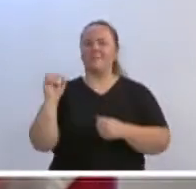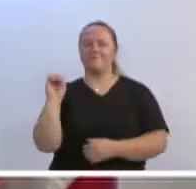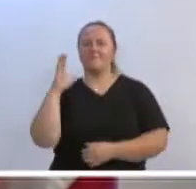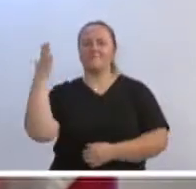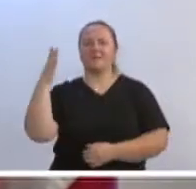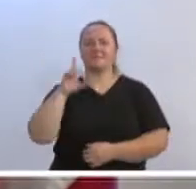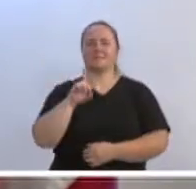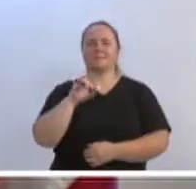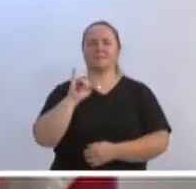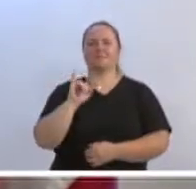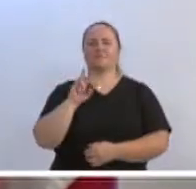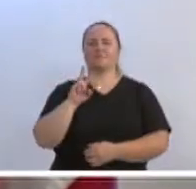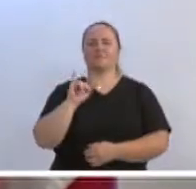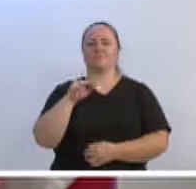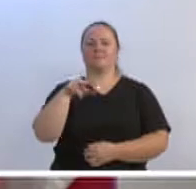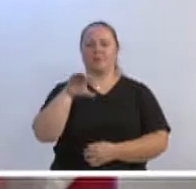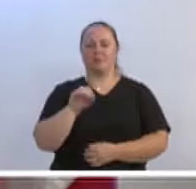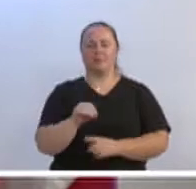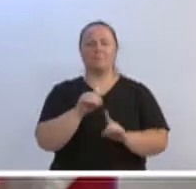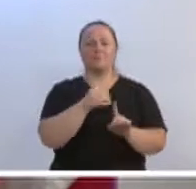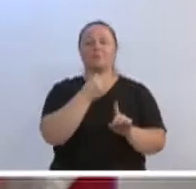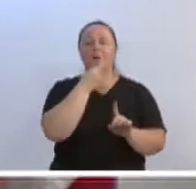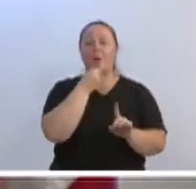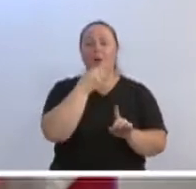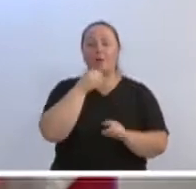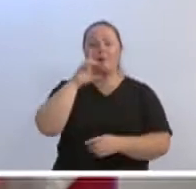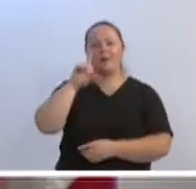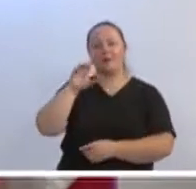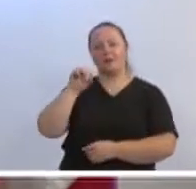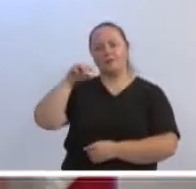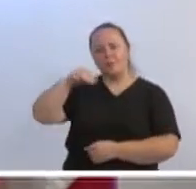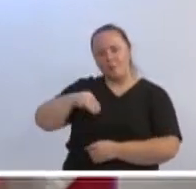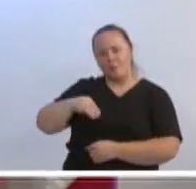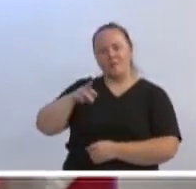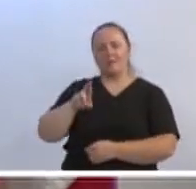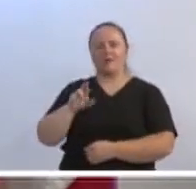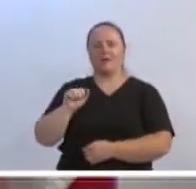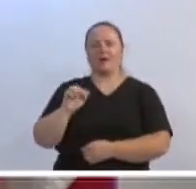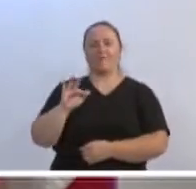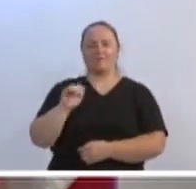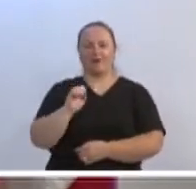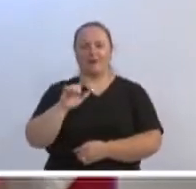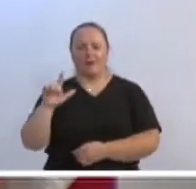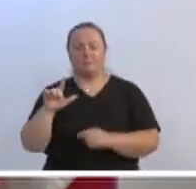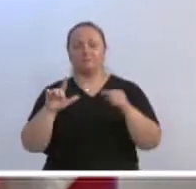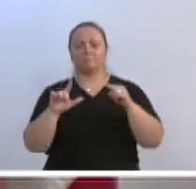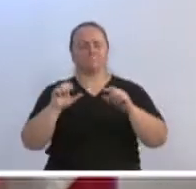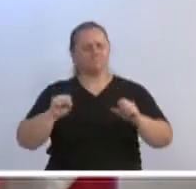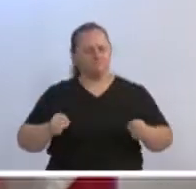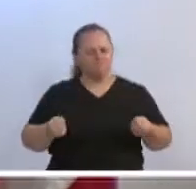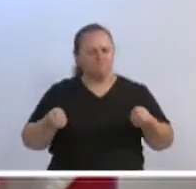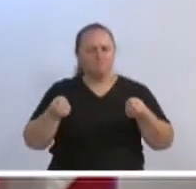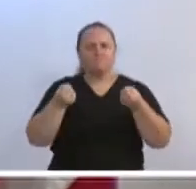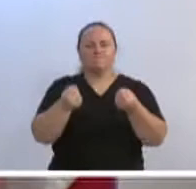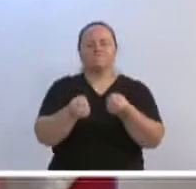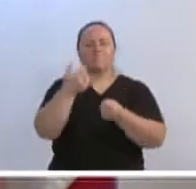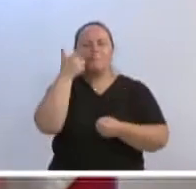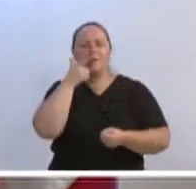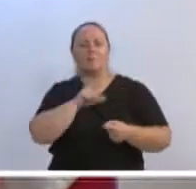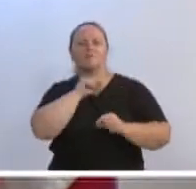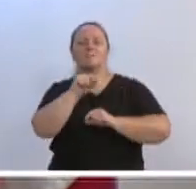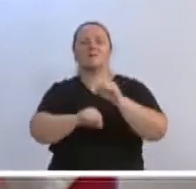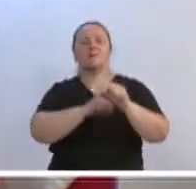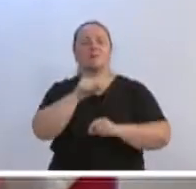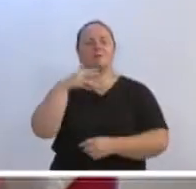Dom Rafael, que não tem medido esforços para fazer uma boa... tem uma boa passagem aqui pela cidade de